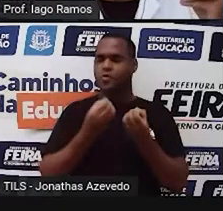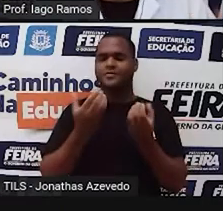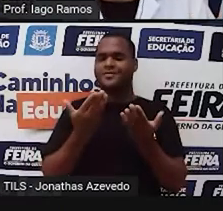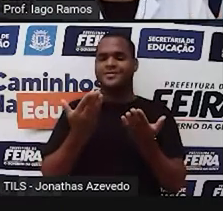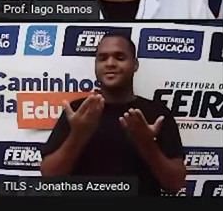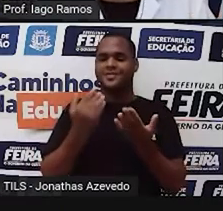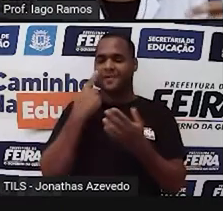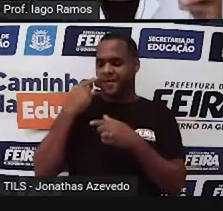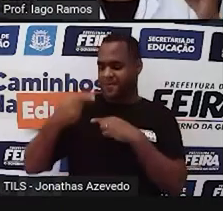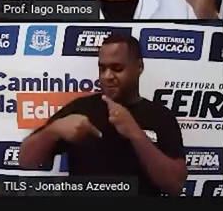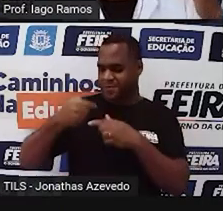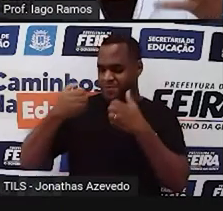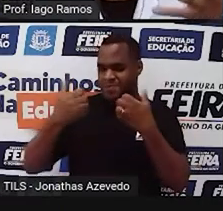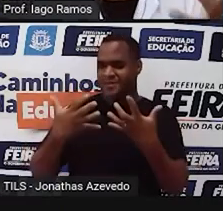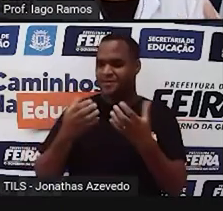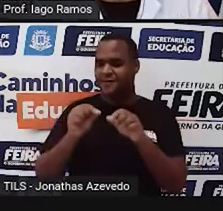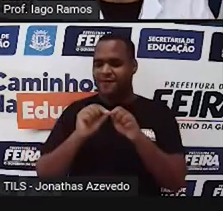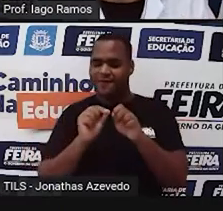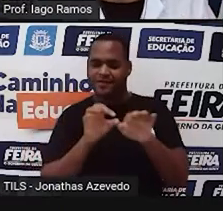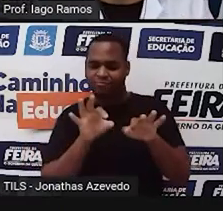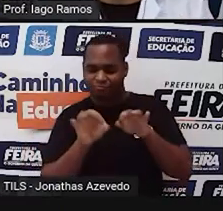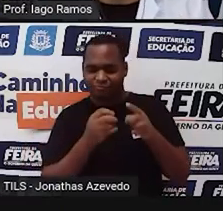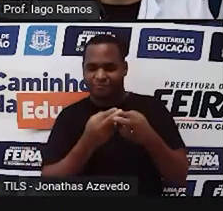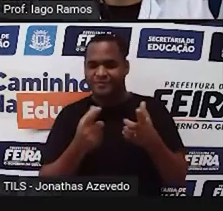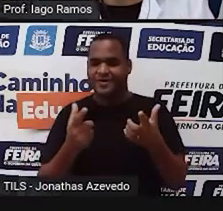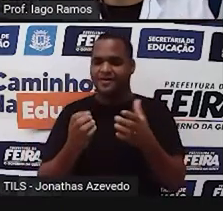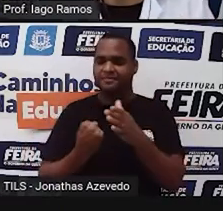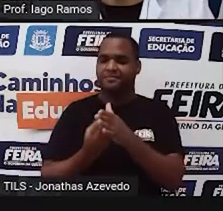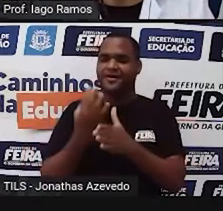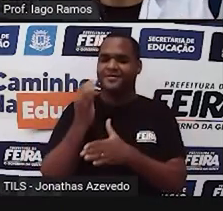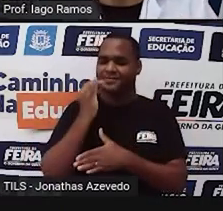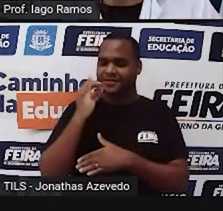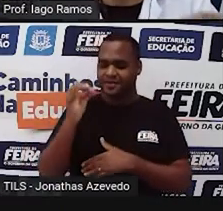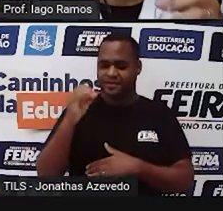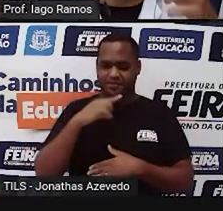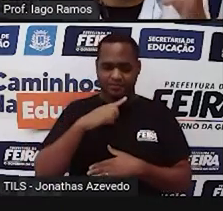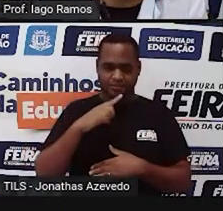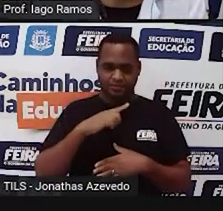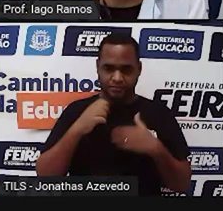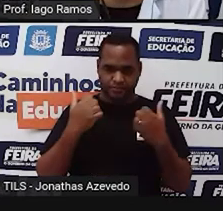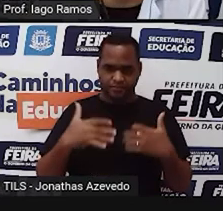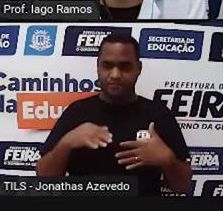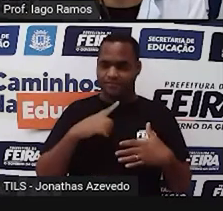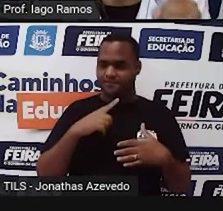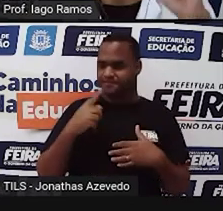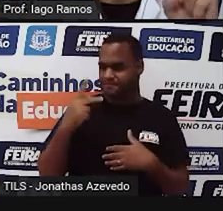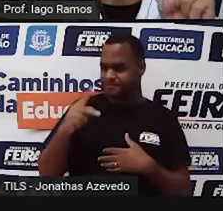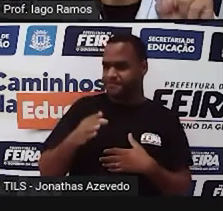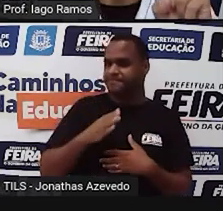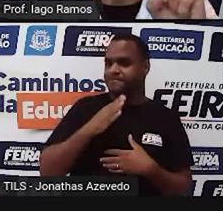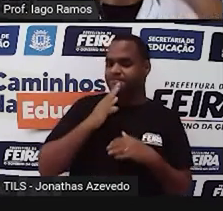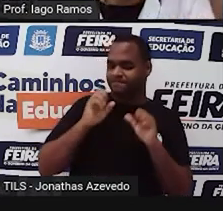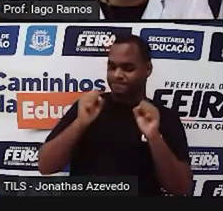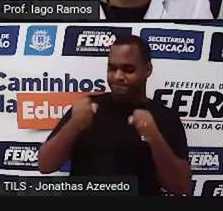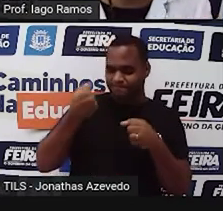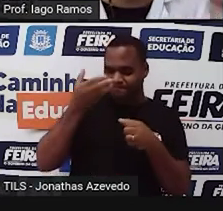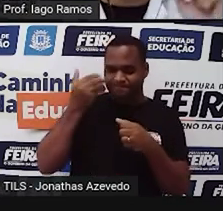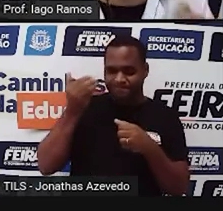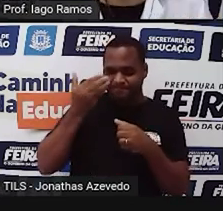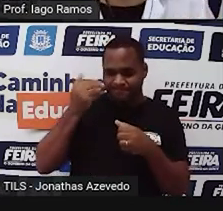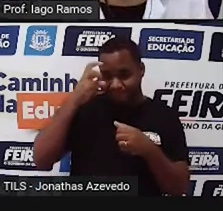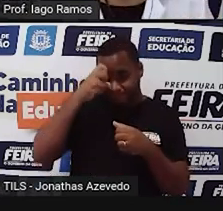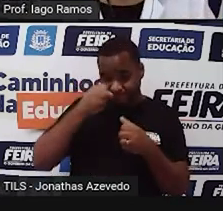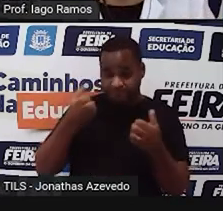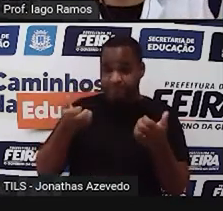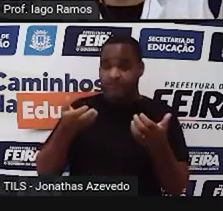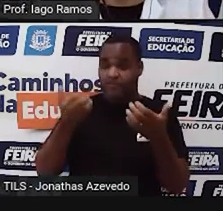produzida a energia elétrica, tá? Para você ter esse conhecimento. E, já que a gente vai